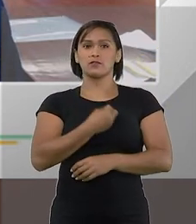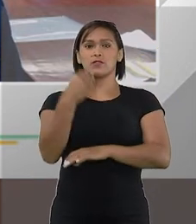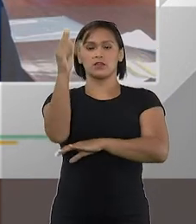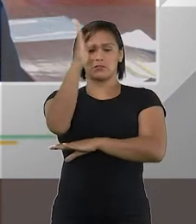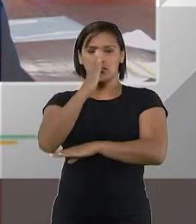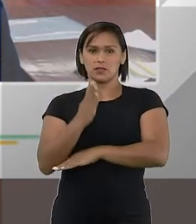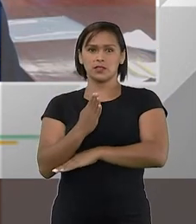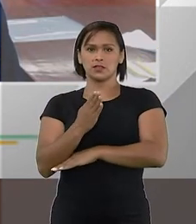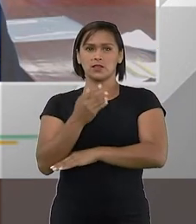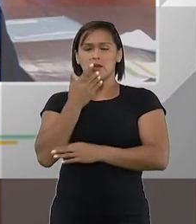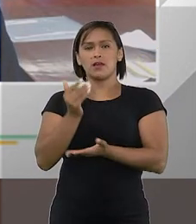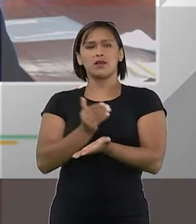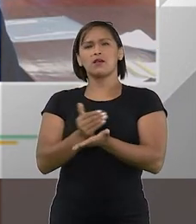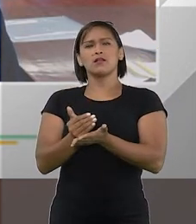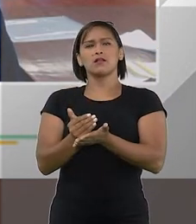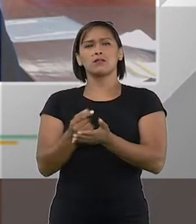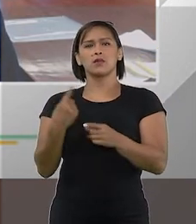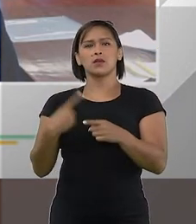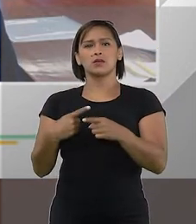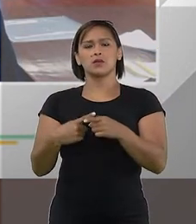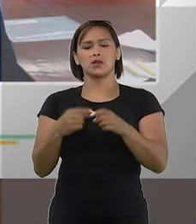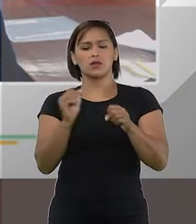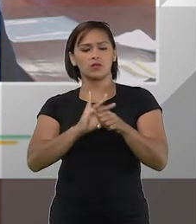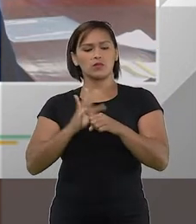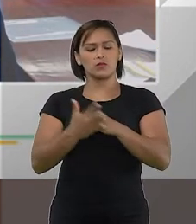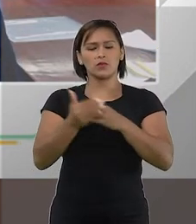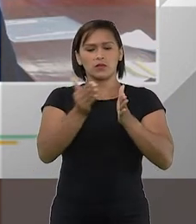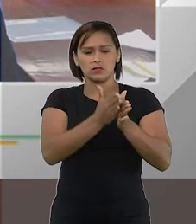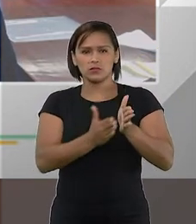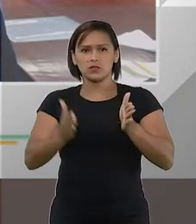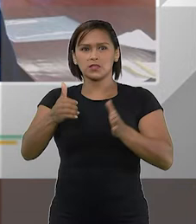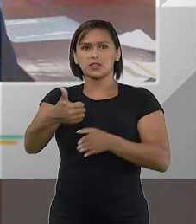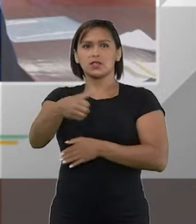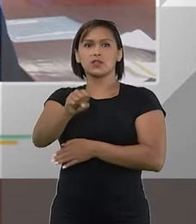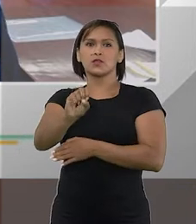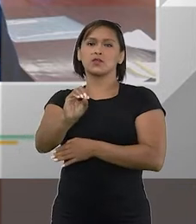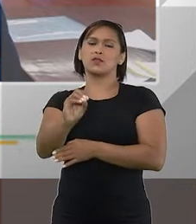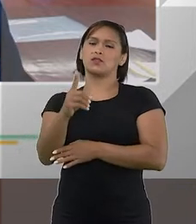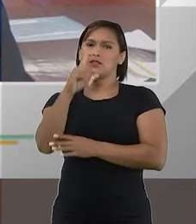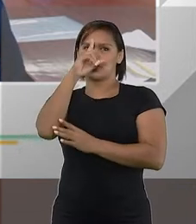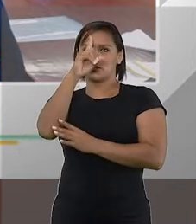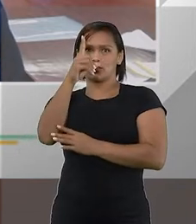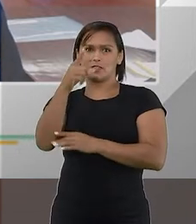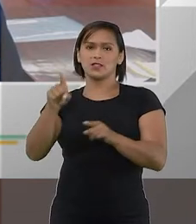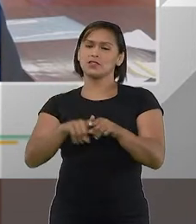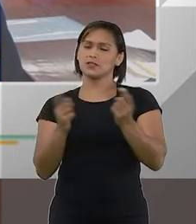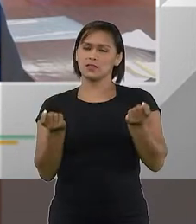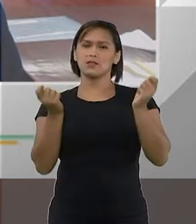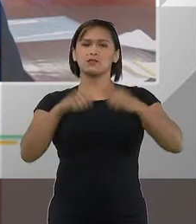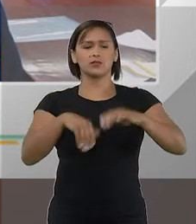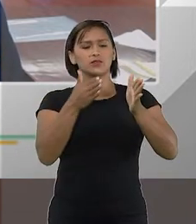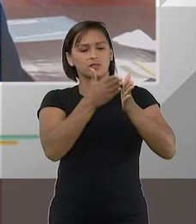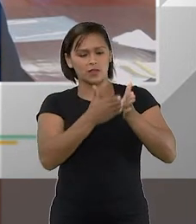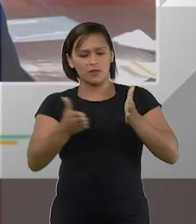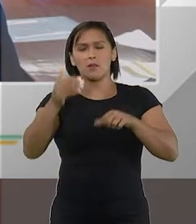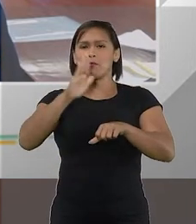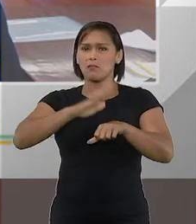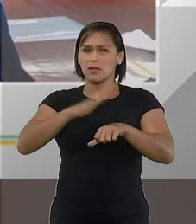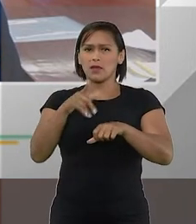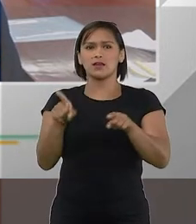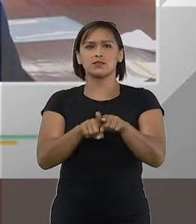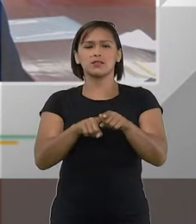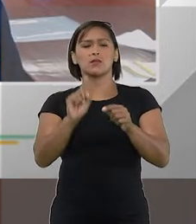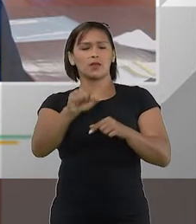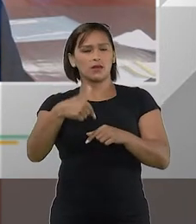vivendo. Começar pelo fato do período de esteio, de 180 dias, que é possível ser prorrogado e